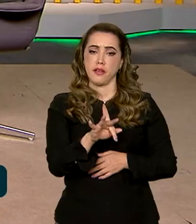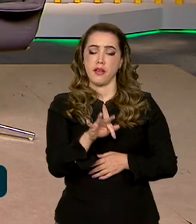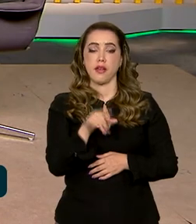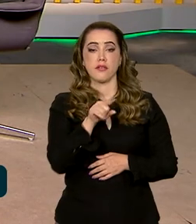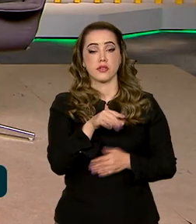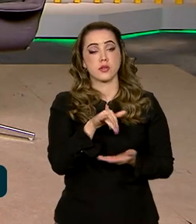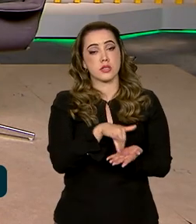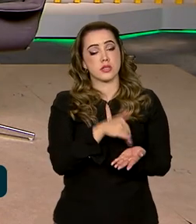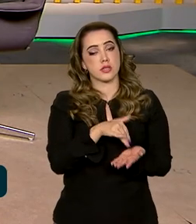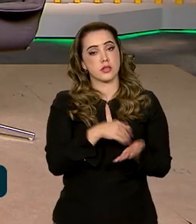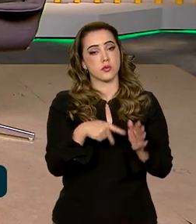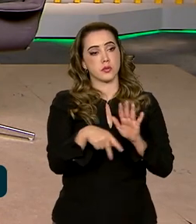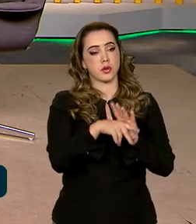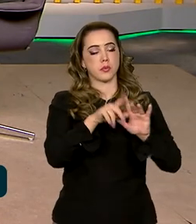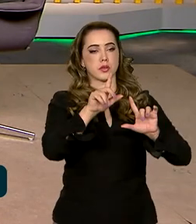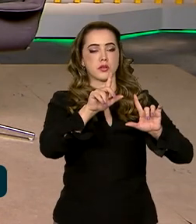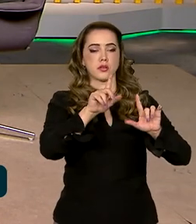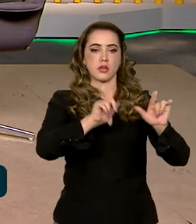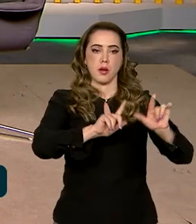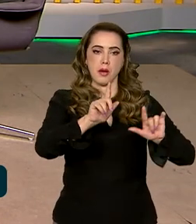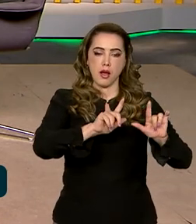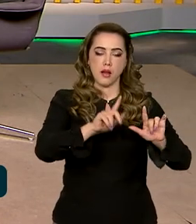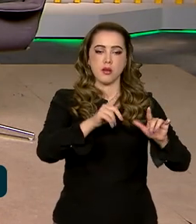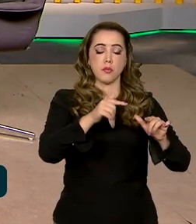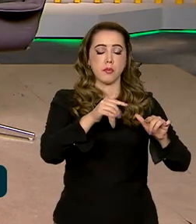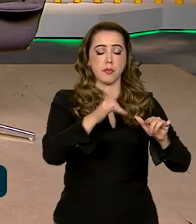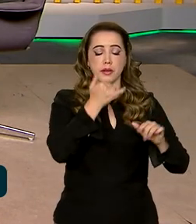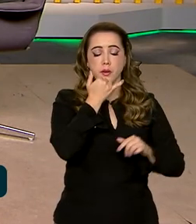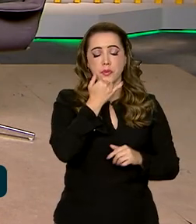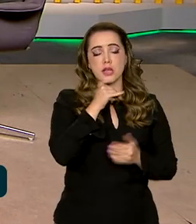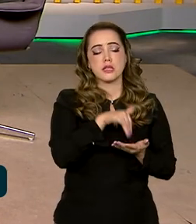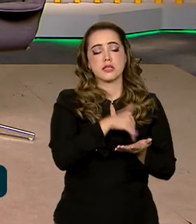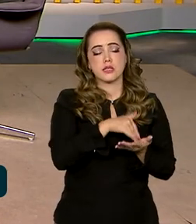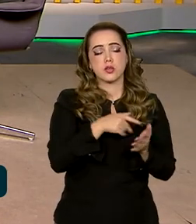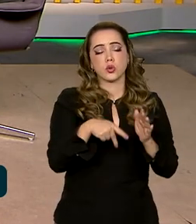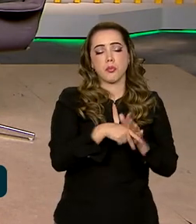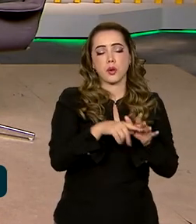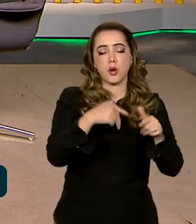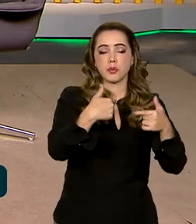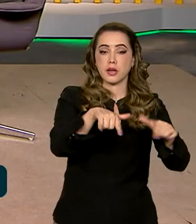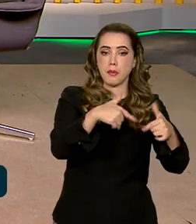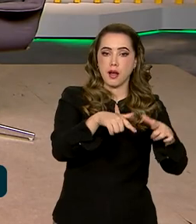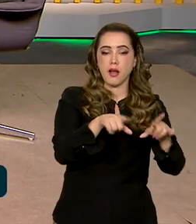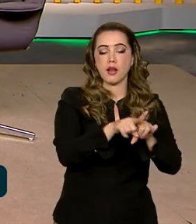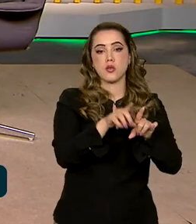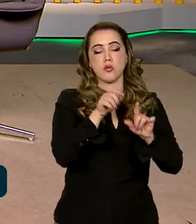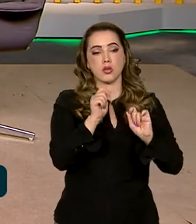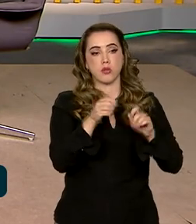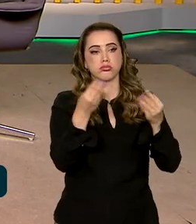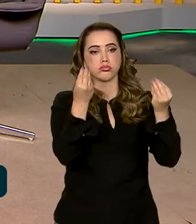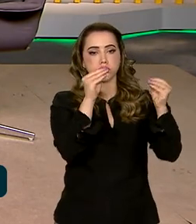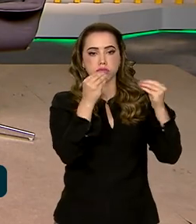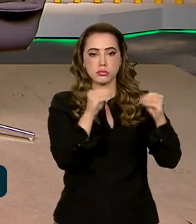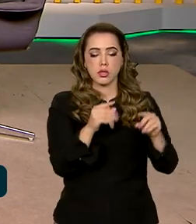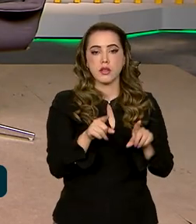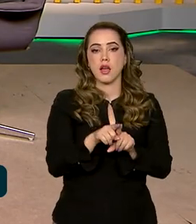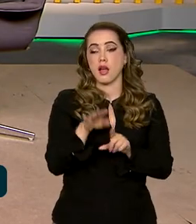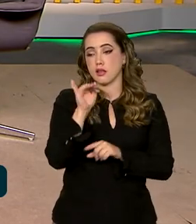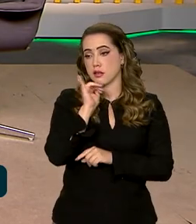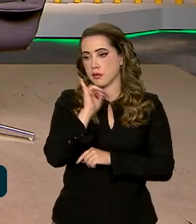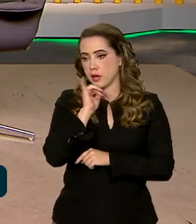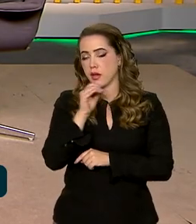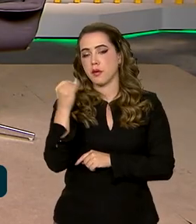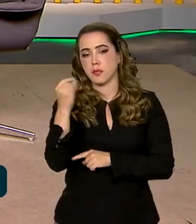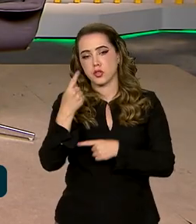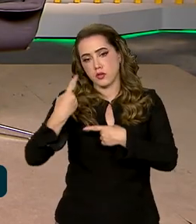cadastrando suas ações nesse painel. Claro, eu esqueci de falar, é importante também, as entidades privadas, as concessionárias de rodovias,